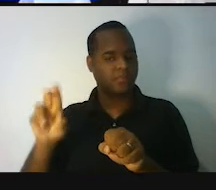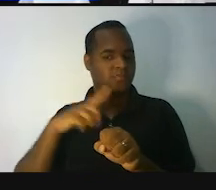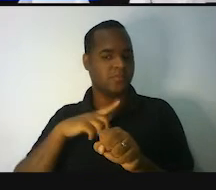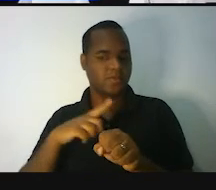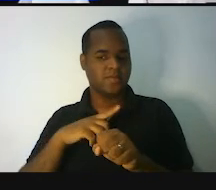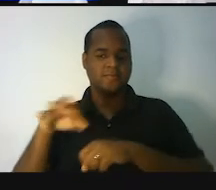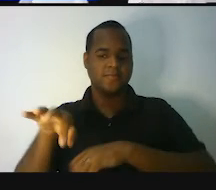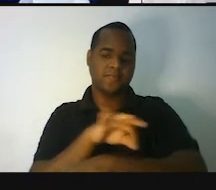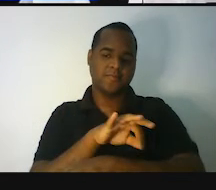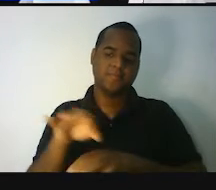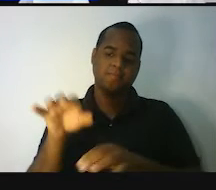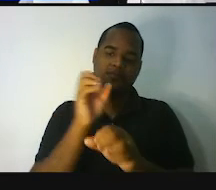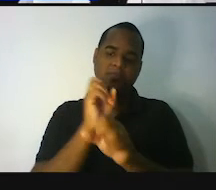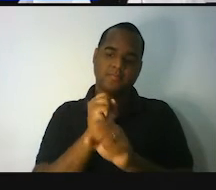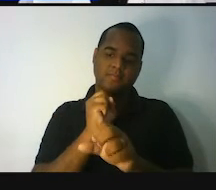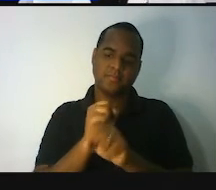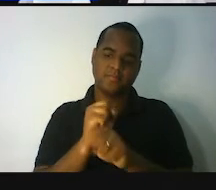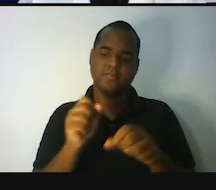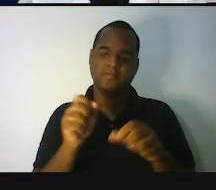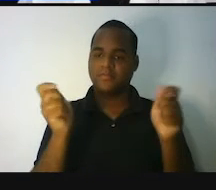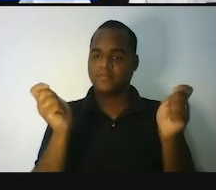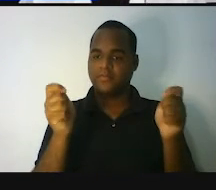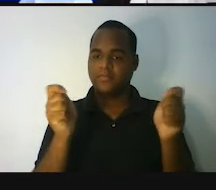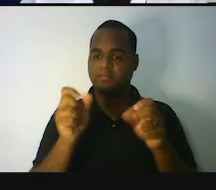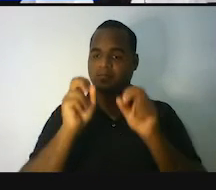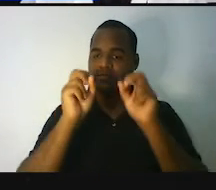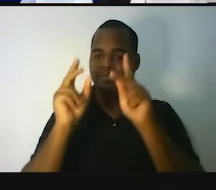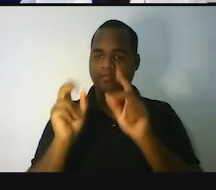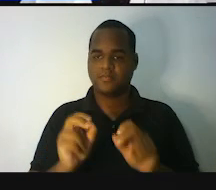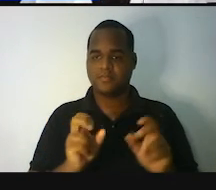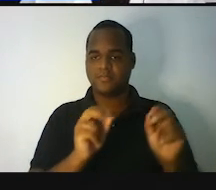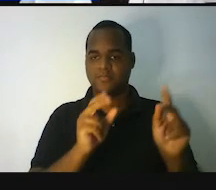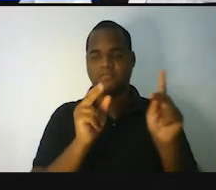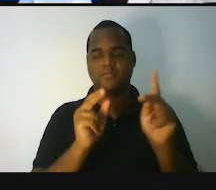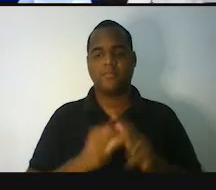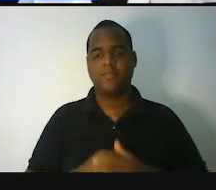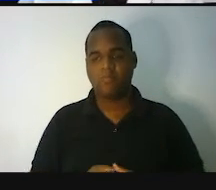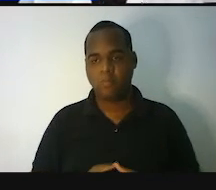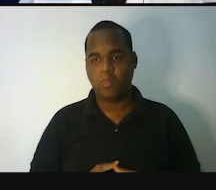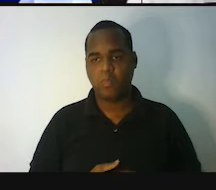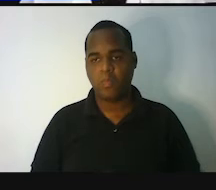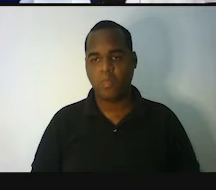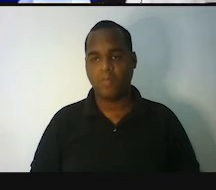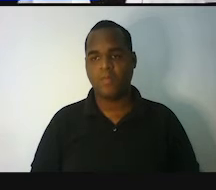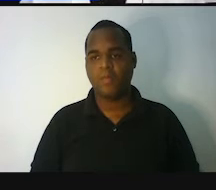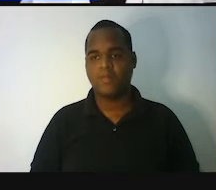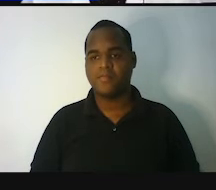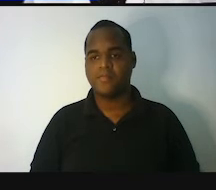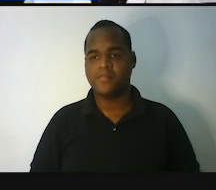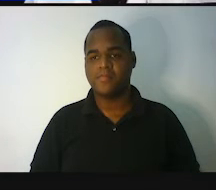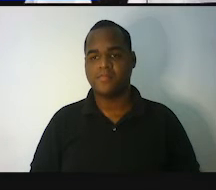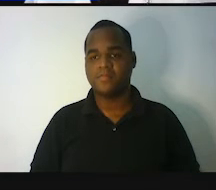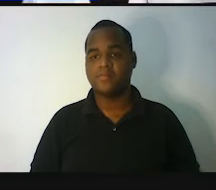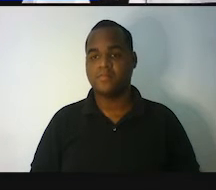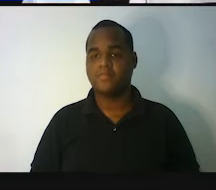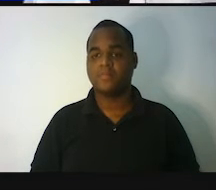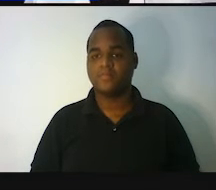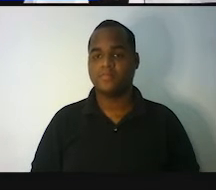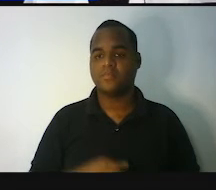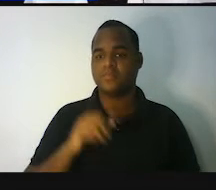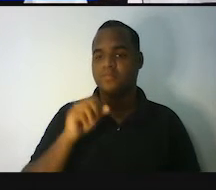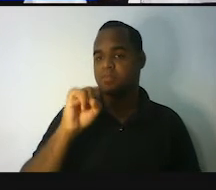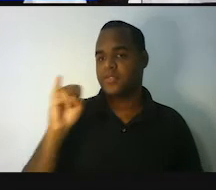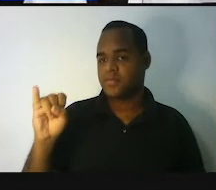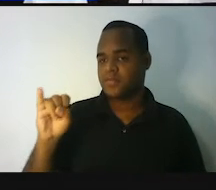medir coisas, né? Ou objetos, enfim. Isso a gente chama de sistemas